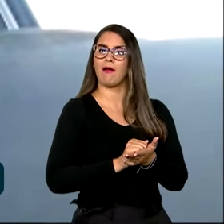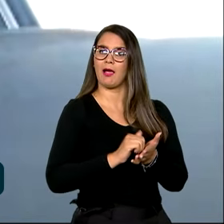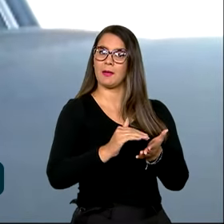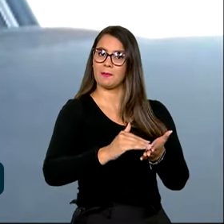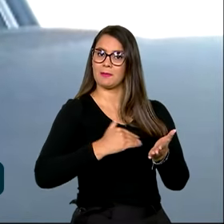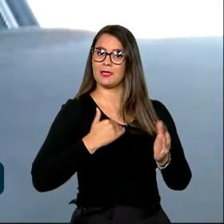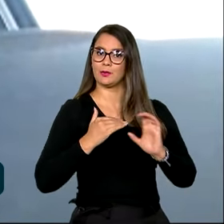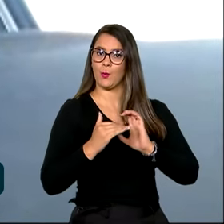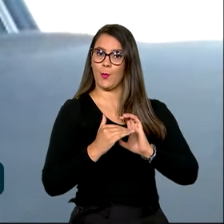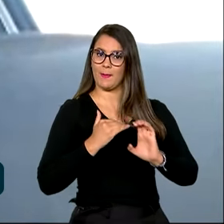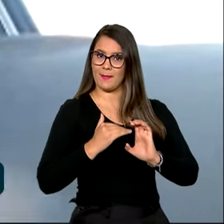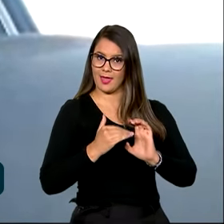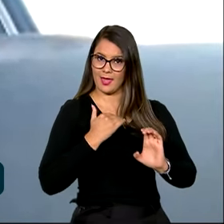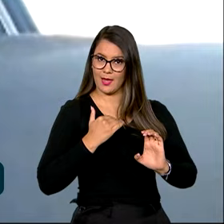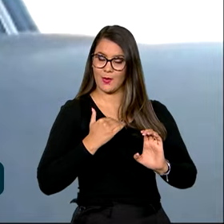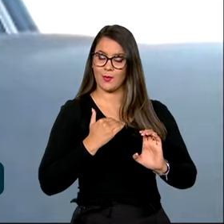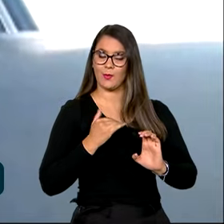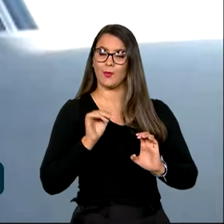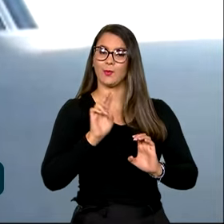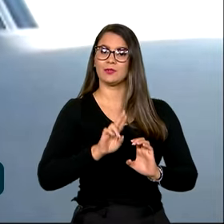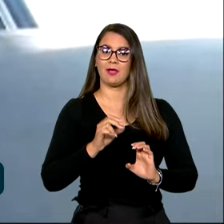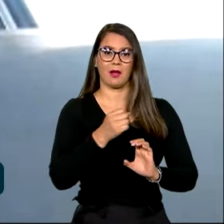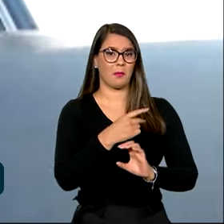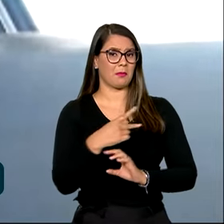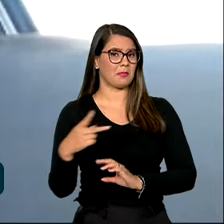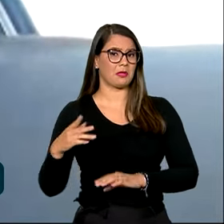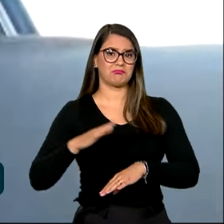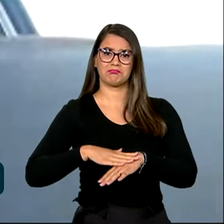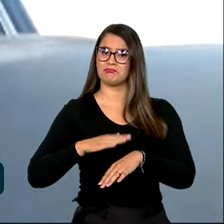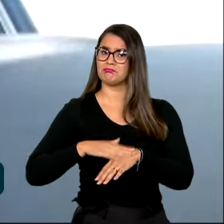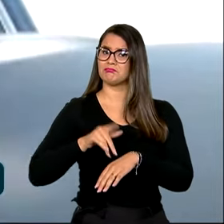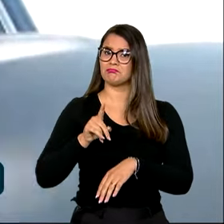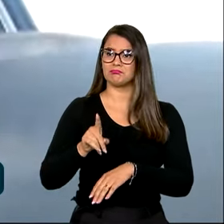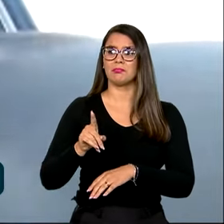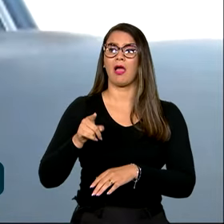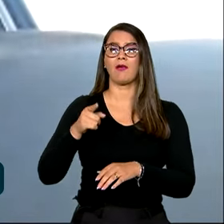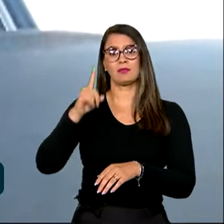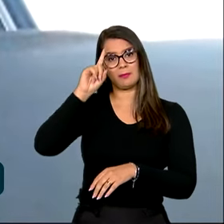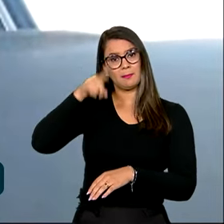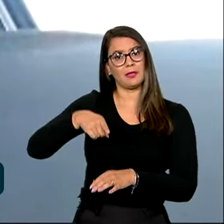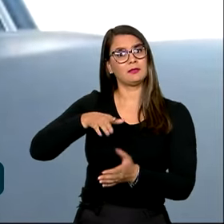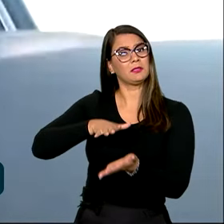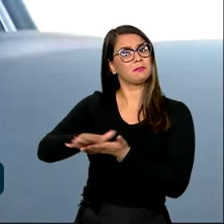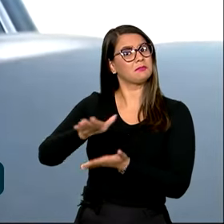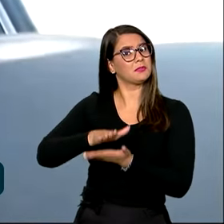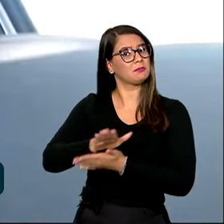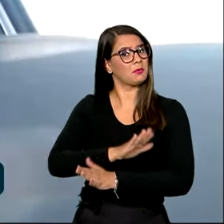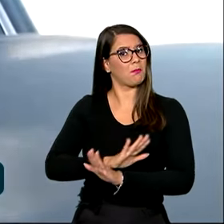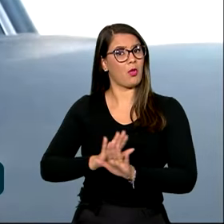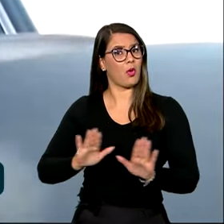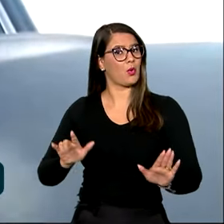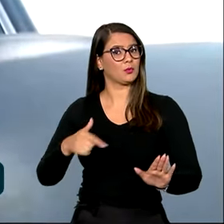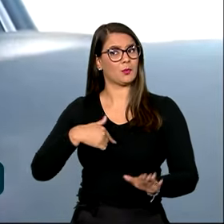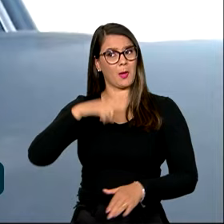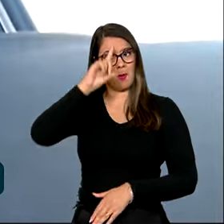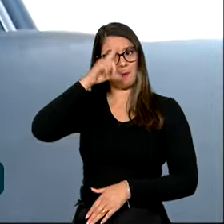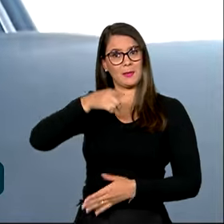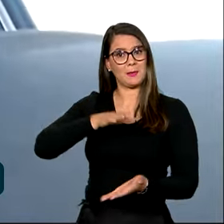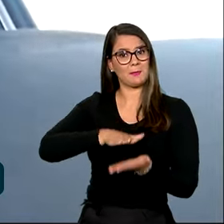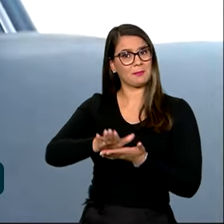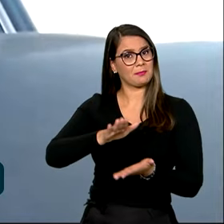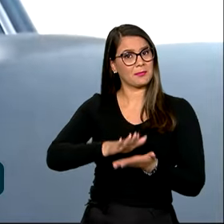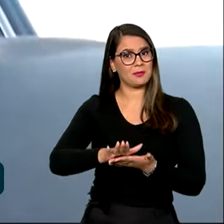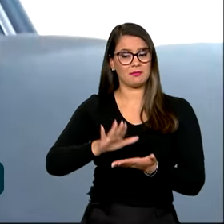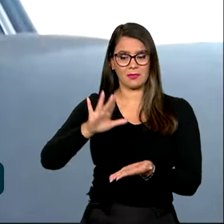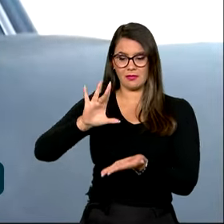mandam no seu e-mail, mandam através do aplicativo mesmo. Aí você manda imprimir. Eu mandei imprimir, mandei classificar